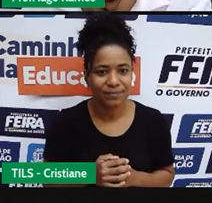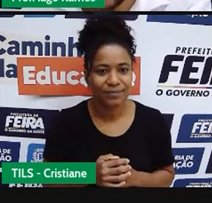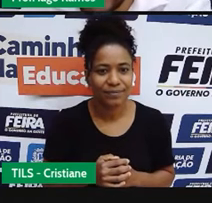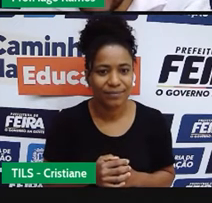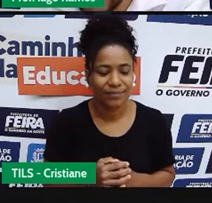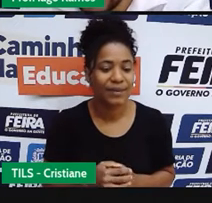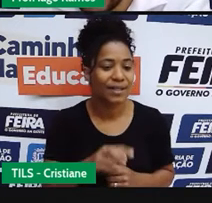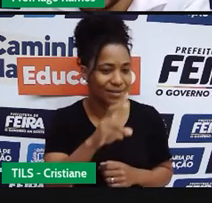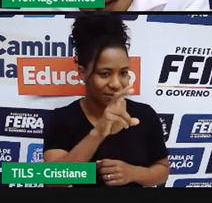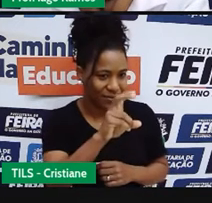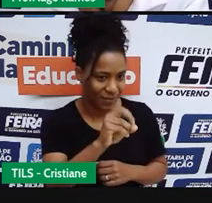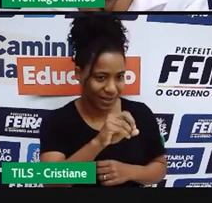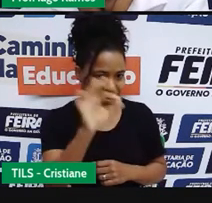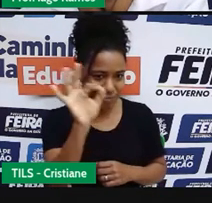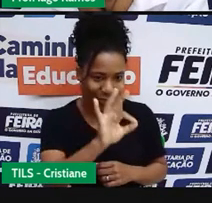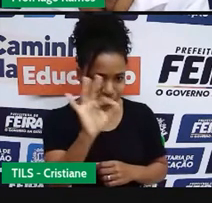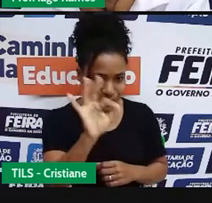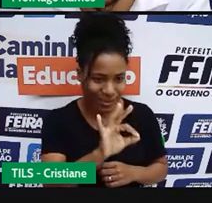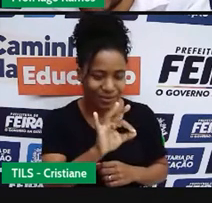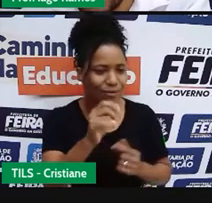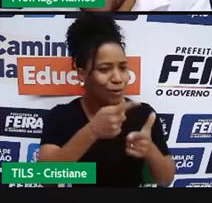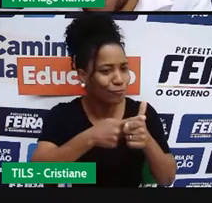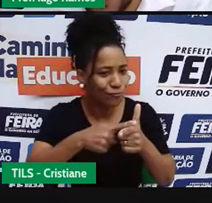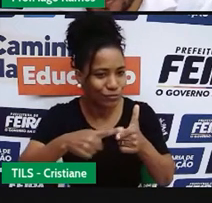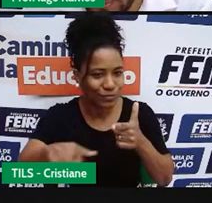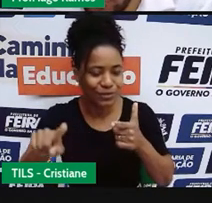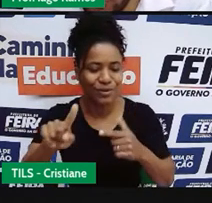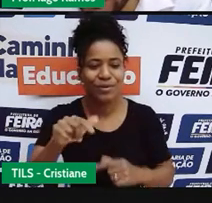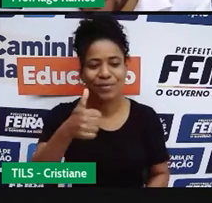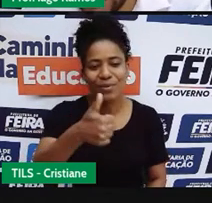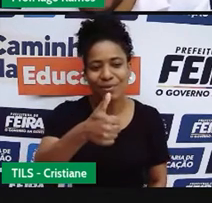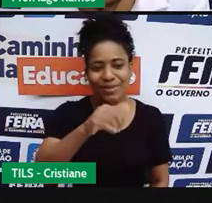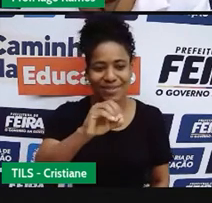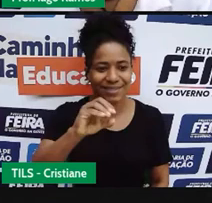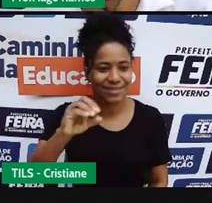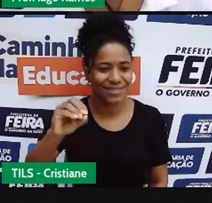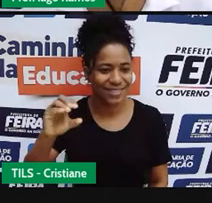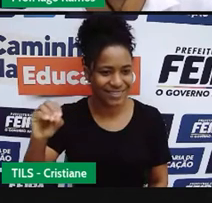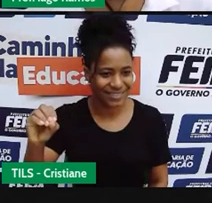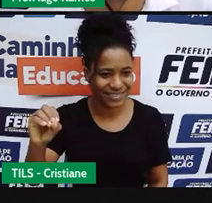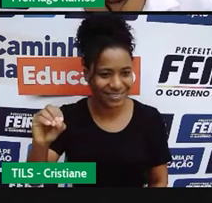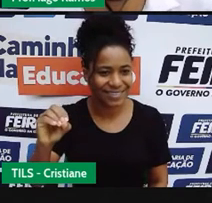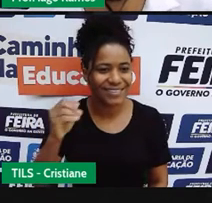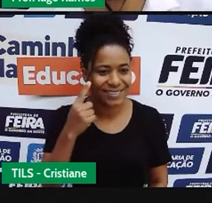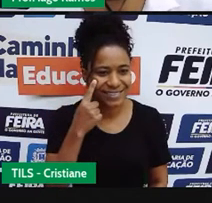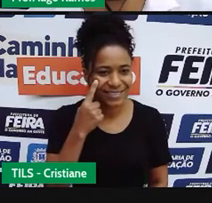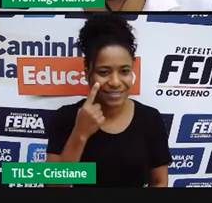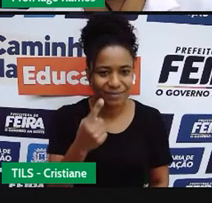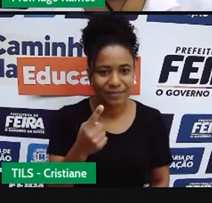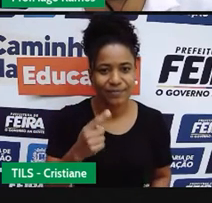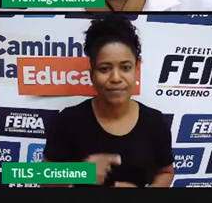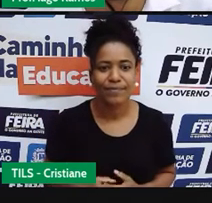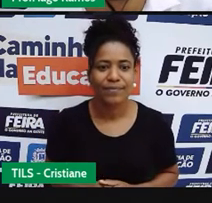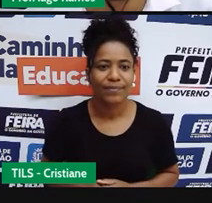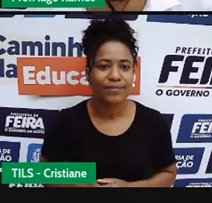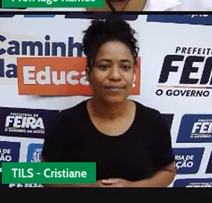50 dividido por 100. Vai aparecer